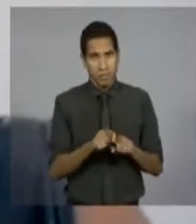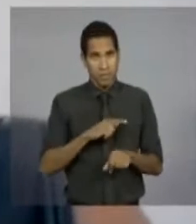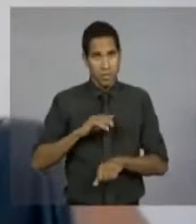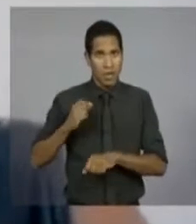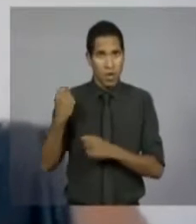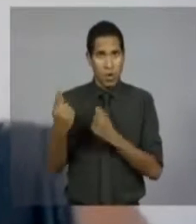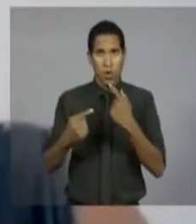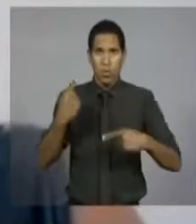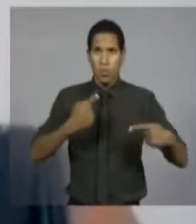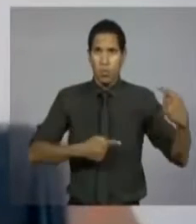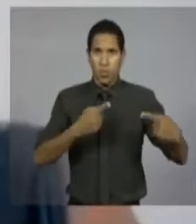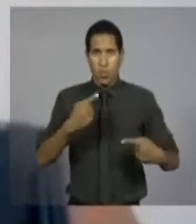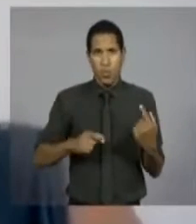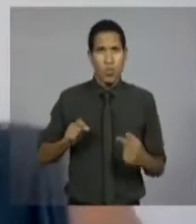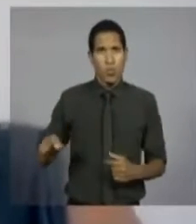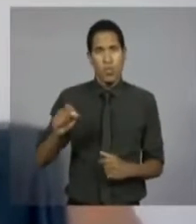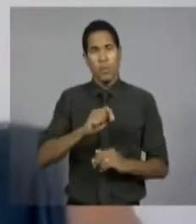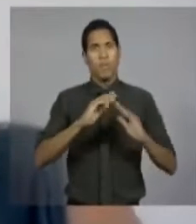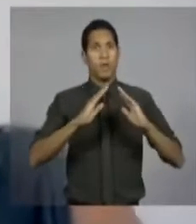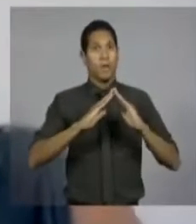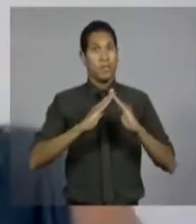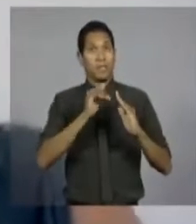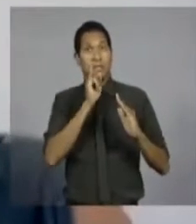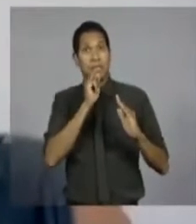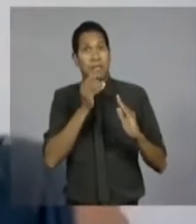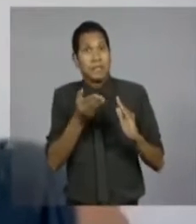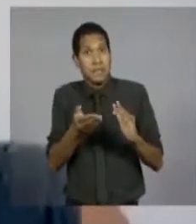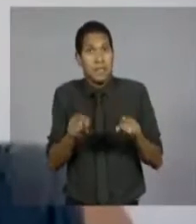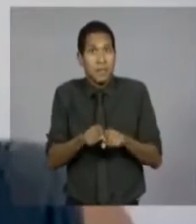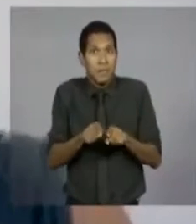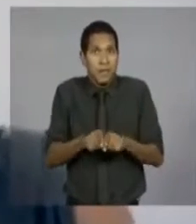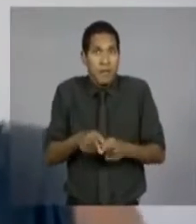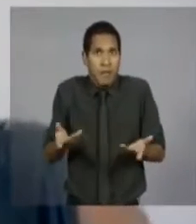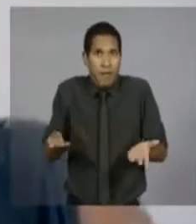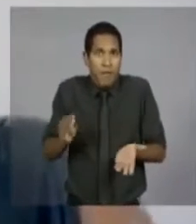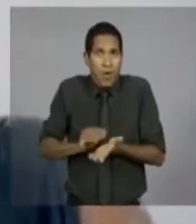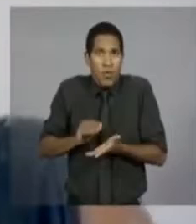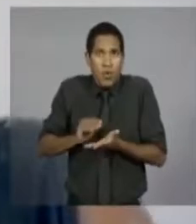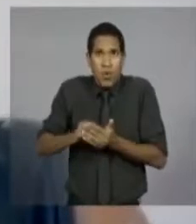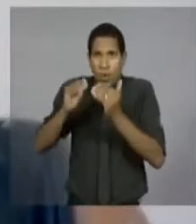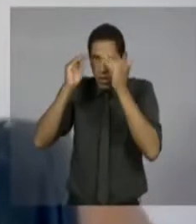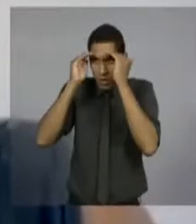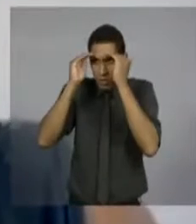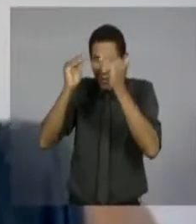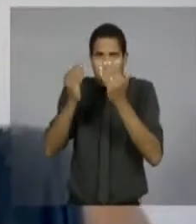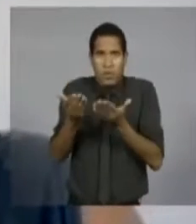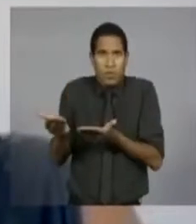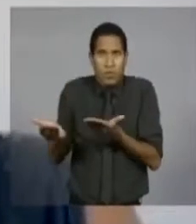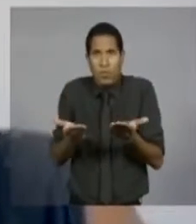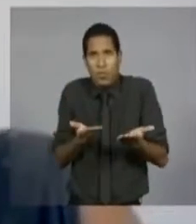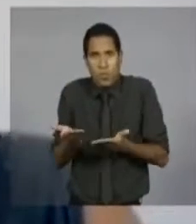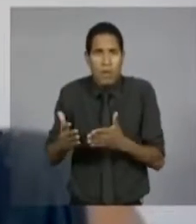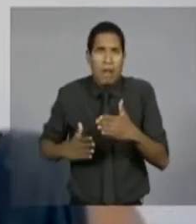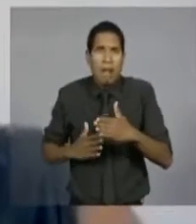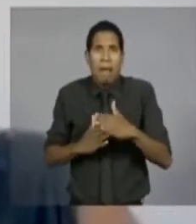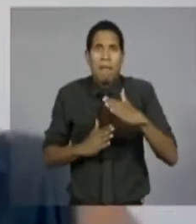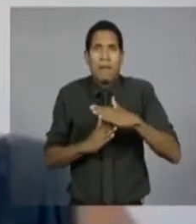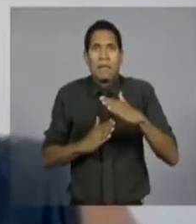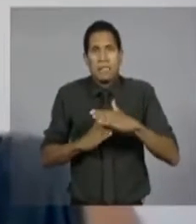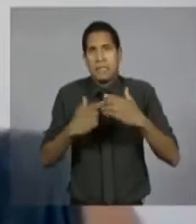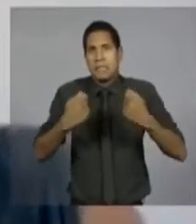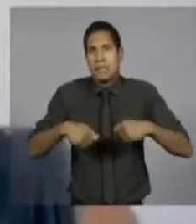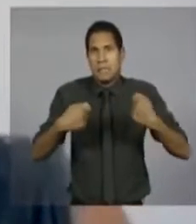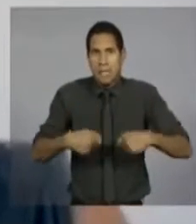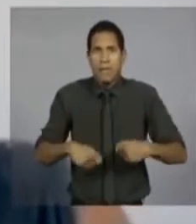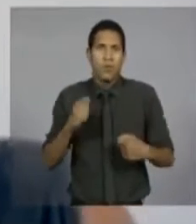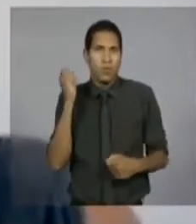políticas na área de moradia, por exemplo, desrespeitaram os limites necessários